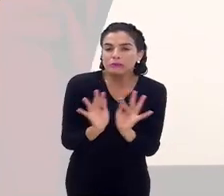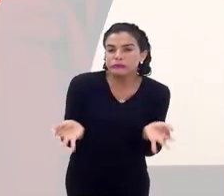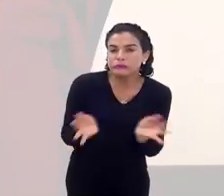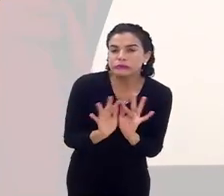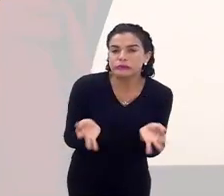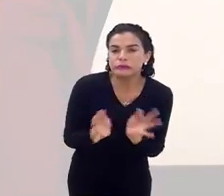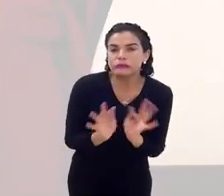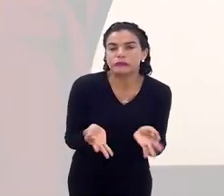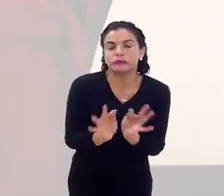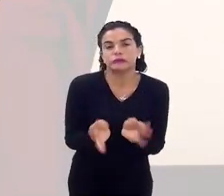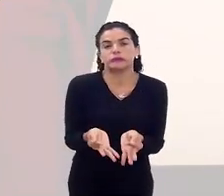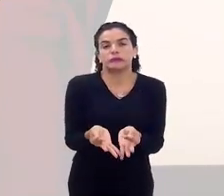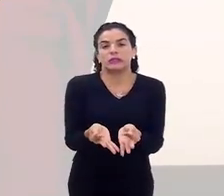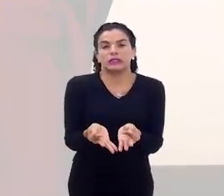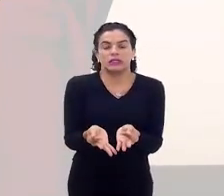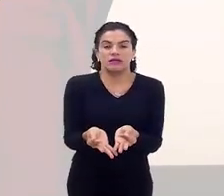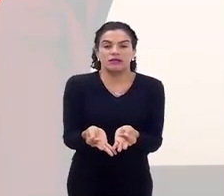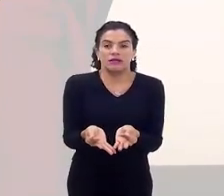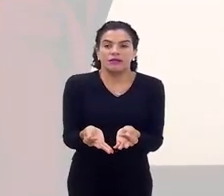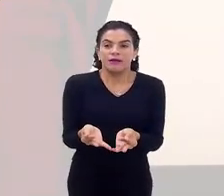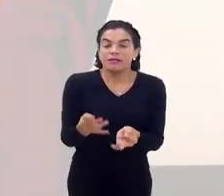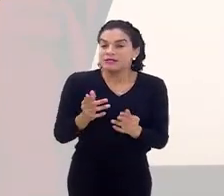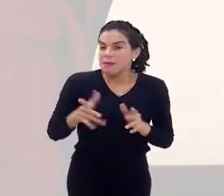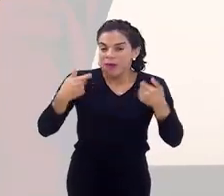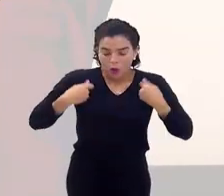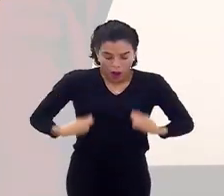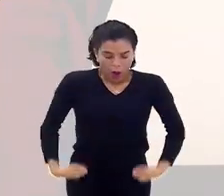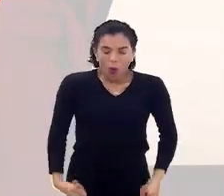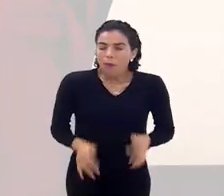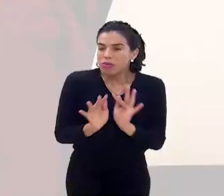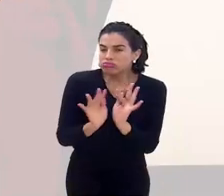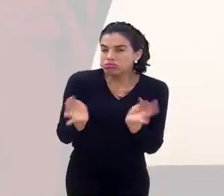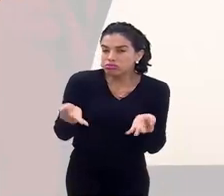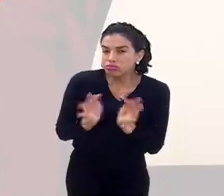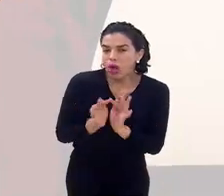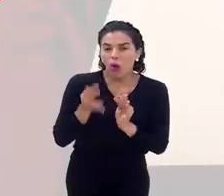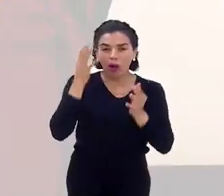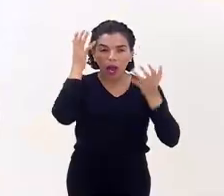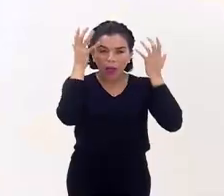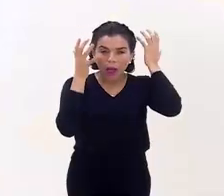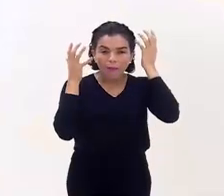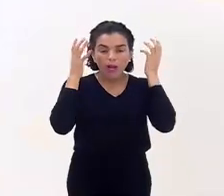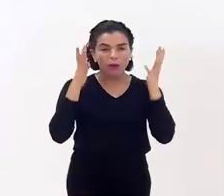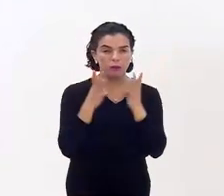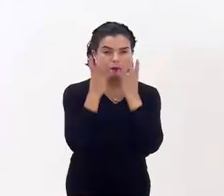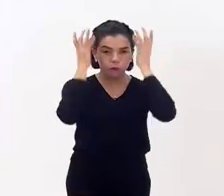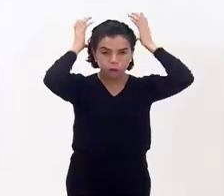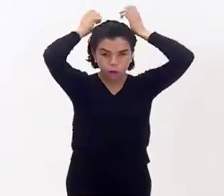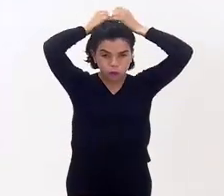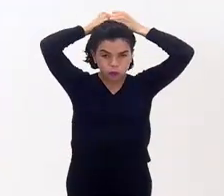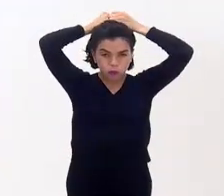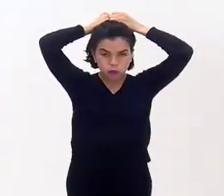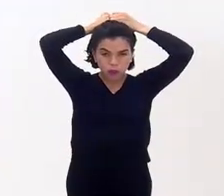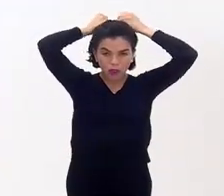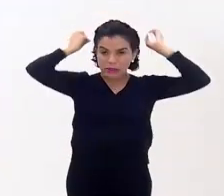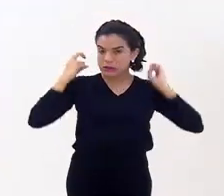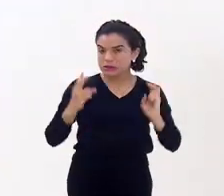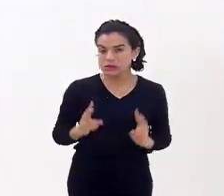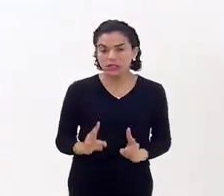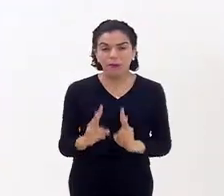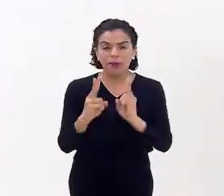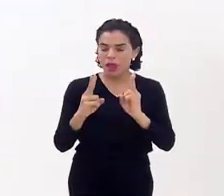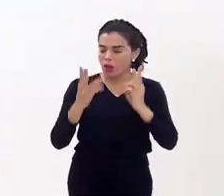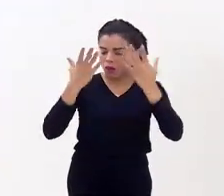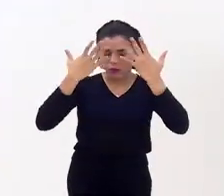já tenho até essa roupa. Eu vejo sempre uma roupa comum, o cabelo é sempre preso, é um rabo de cavalo.